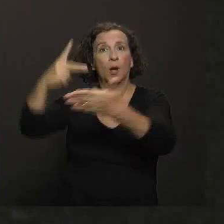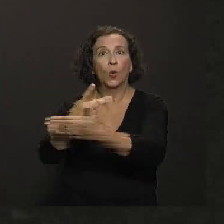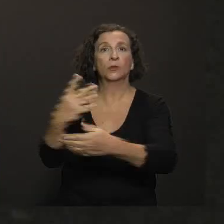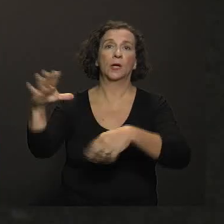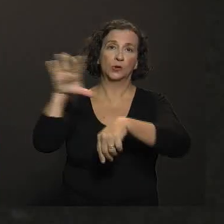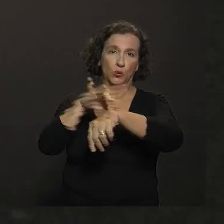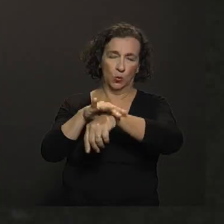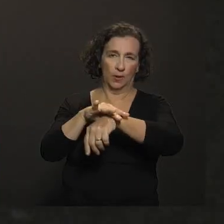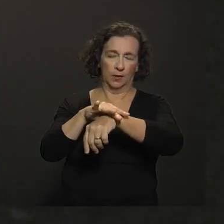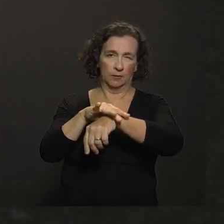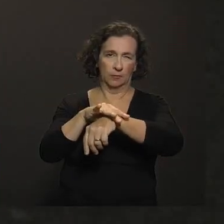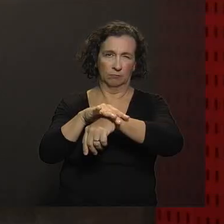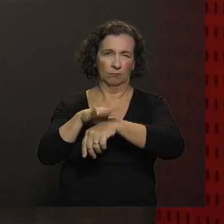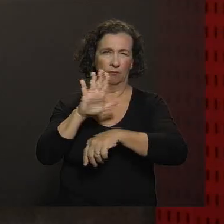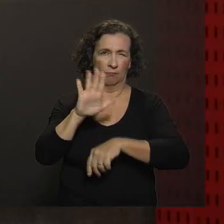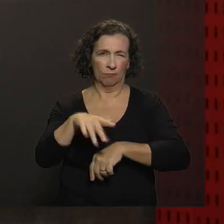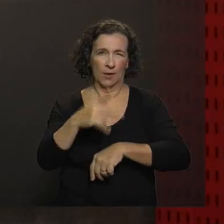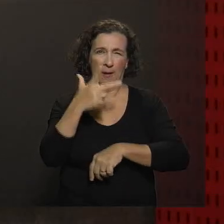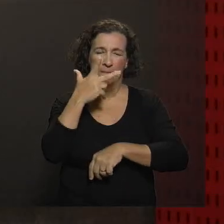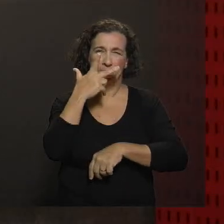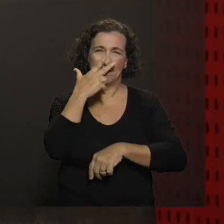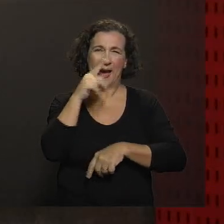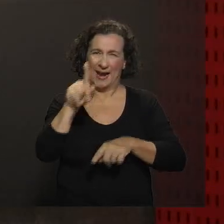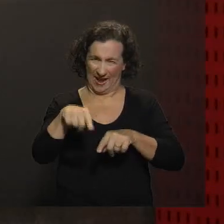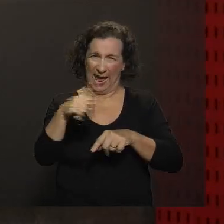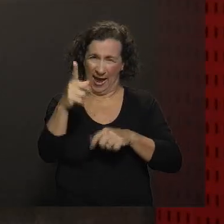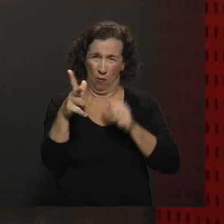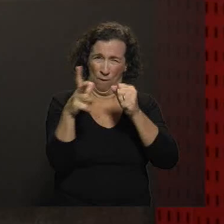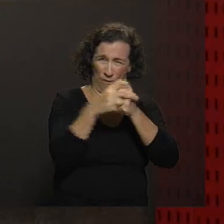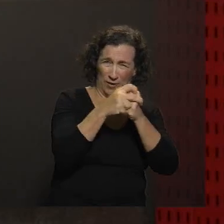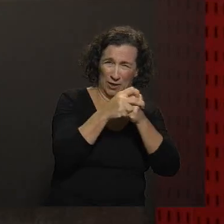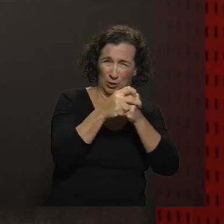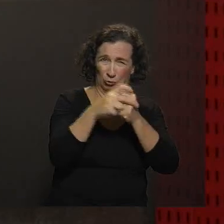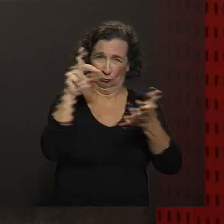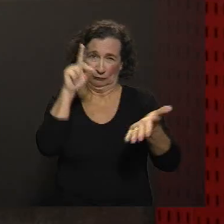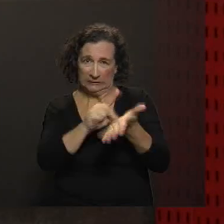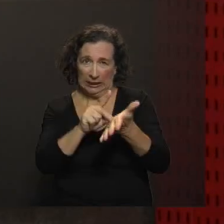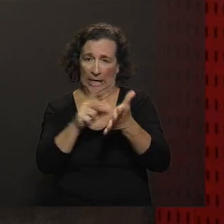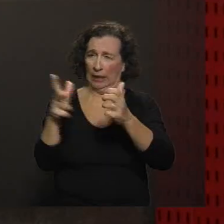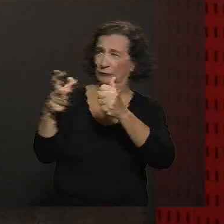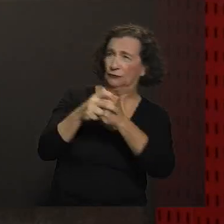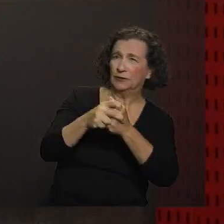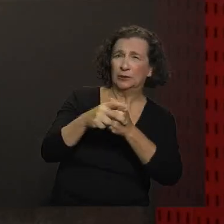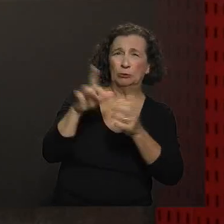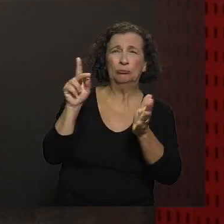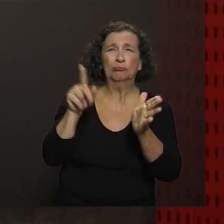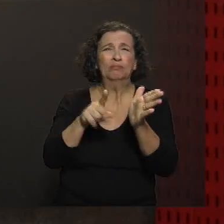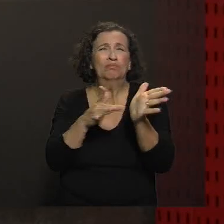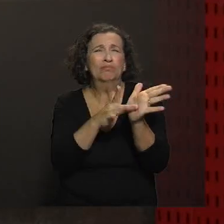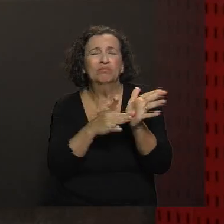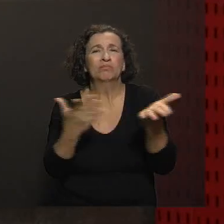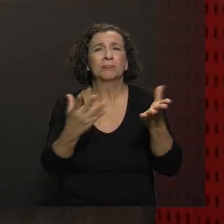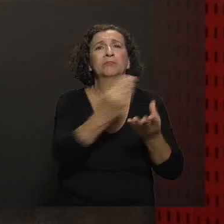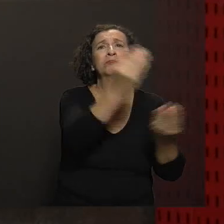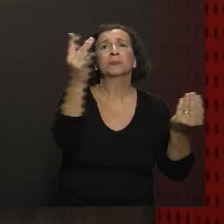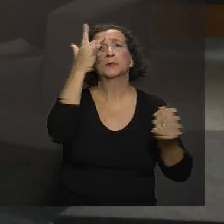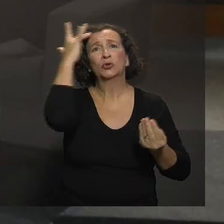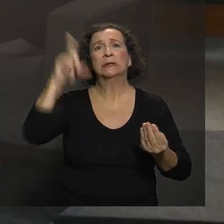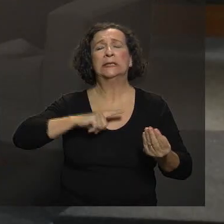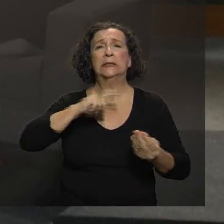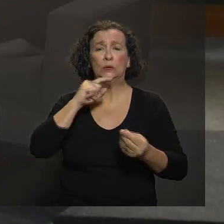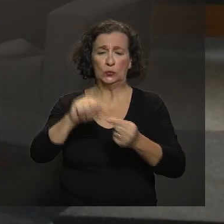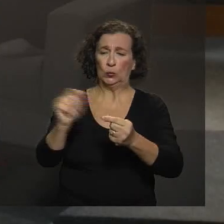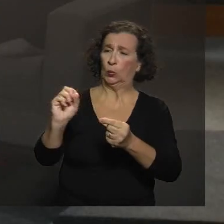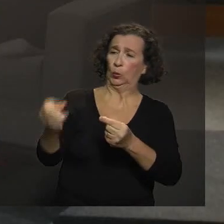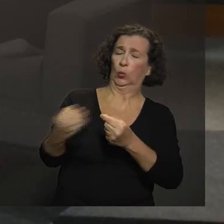doenças. Ou seja, é um pedacinho de vírus? É um vírus sintético? É o vírus de vírus mesmo? Como é que é? Porque acho que muita gente tem dúvida nisso.